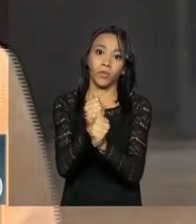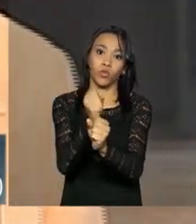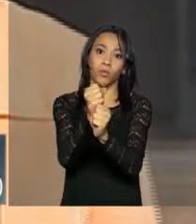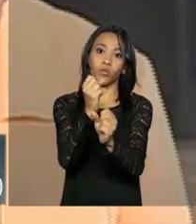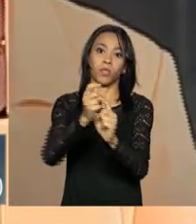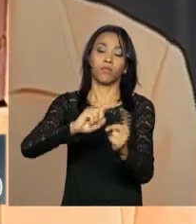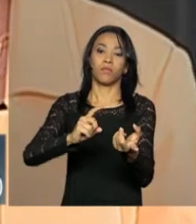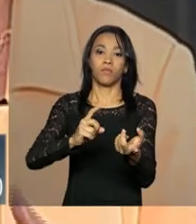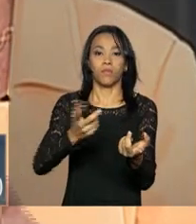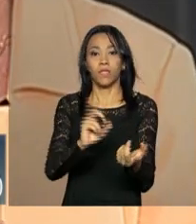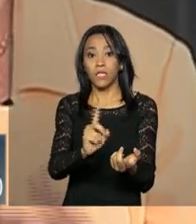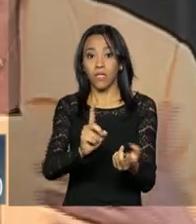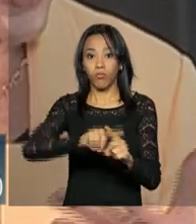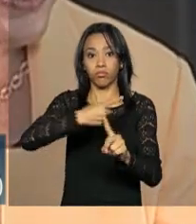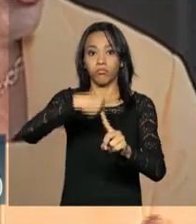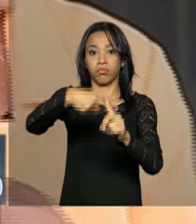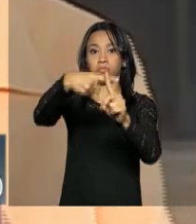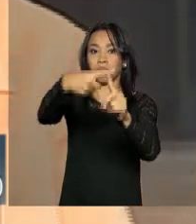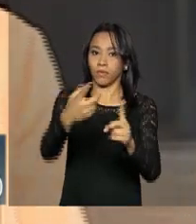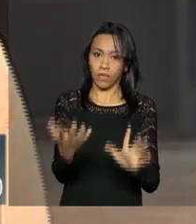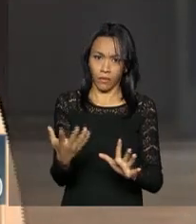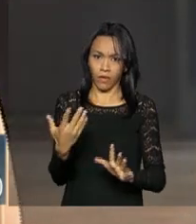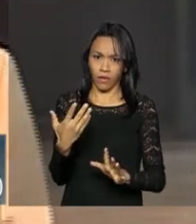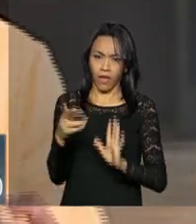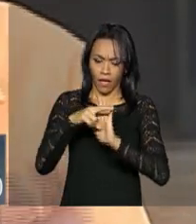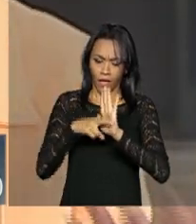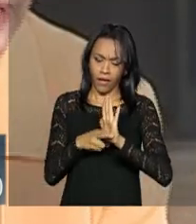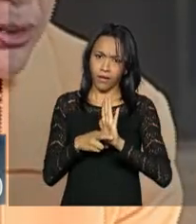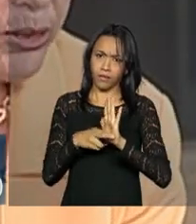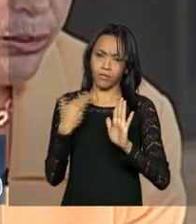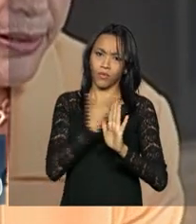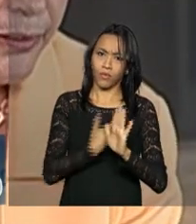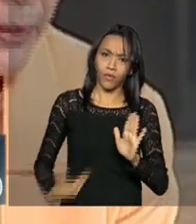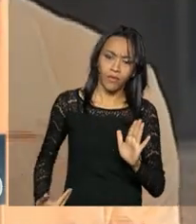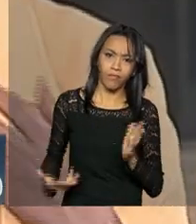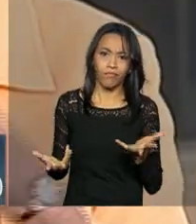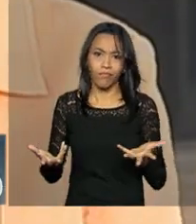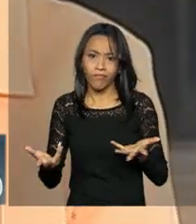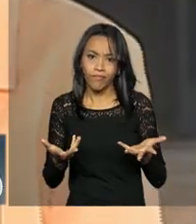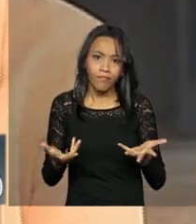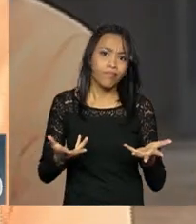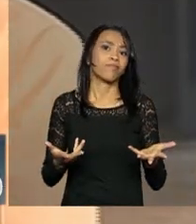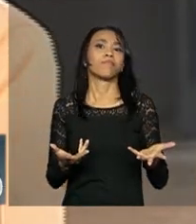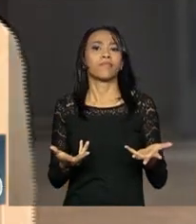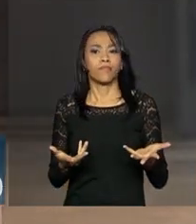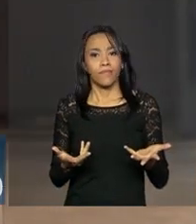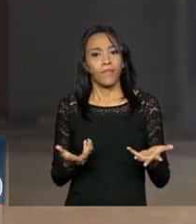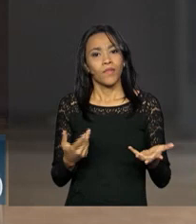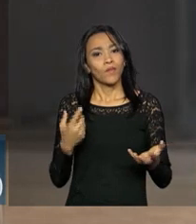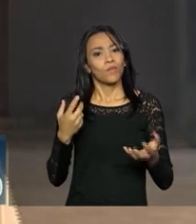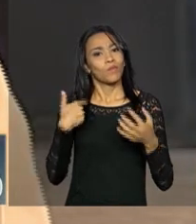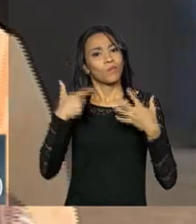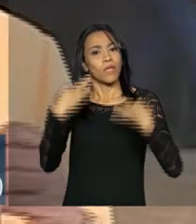não multiplicando. Então, é o seguinte, regras para o governo que são inconsistentes com a situação. Isso não está